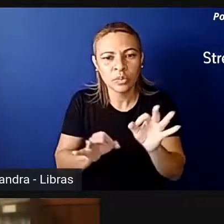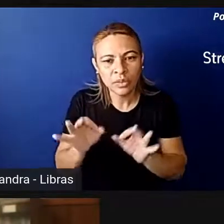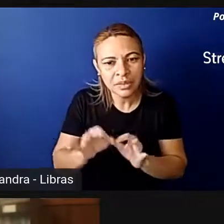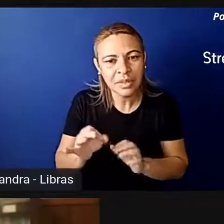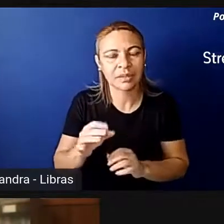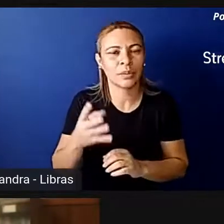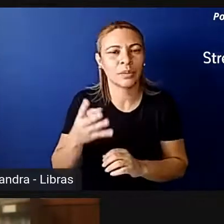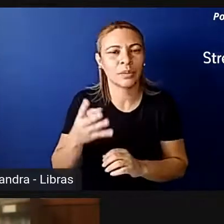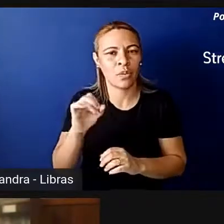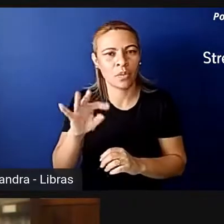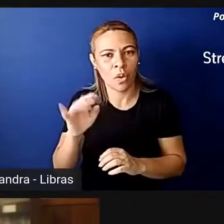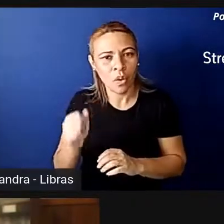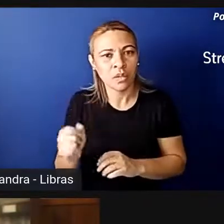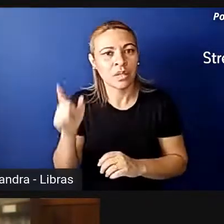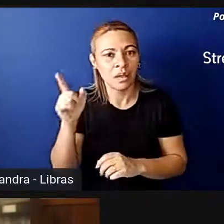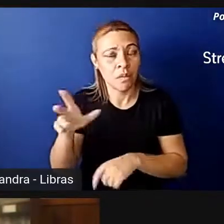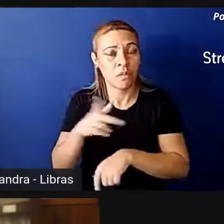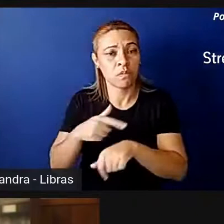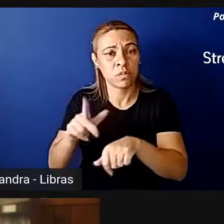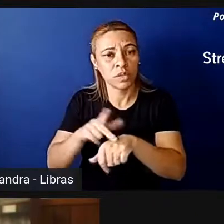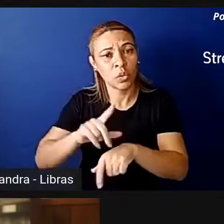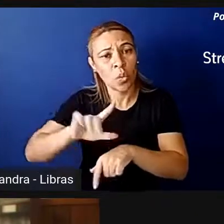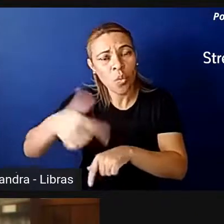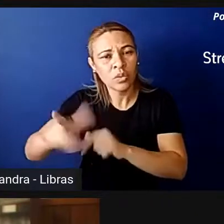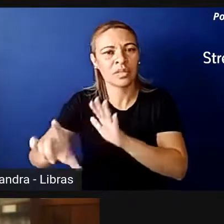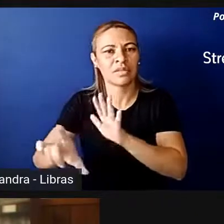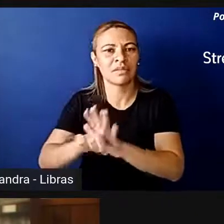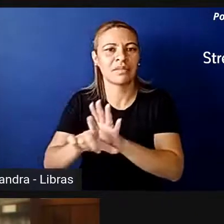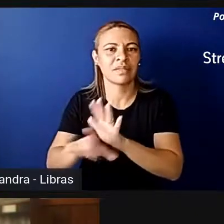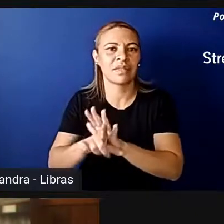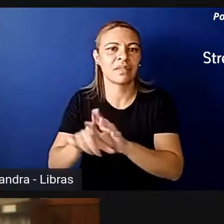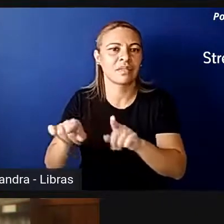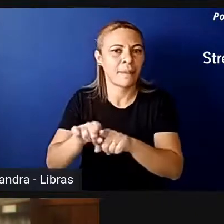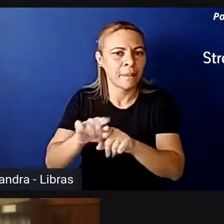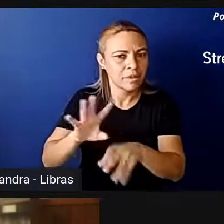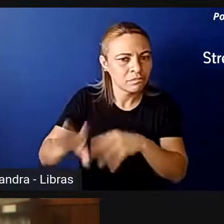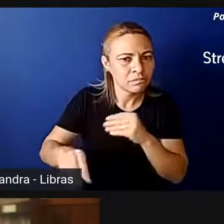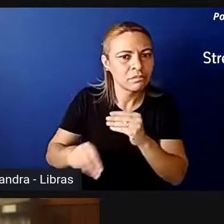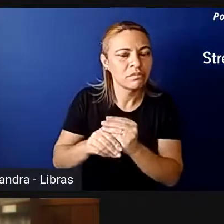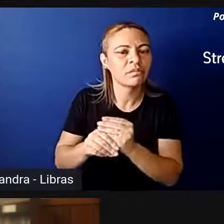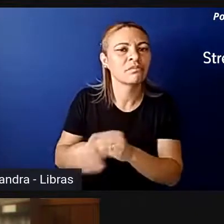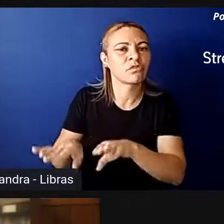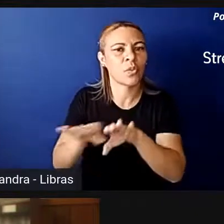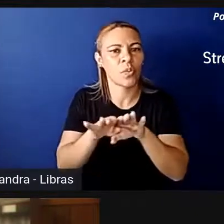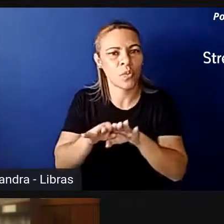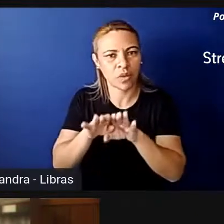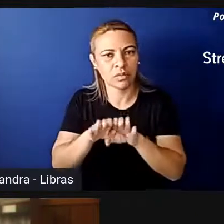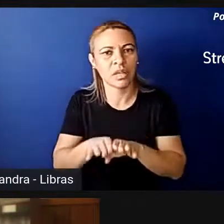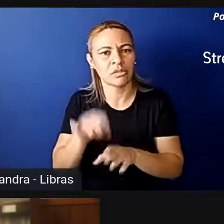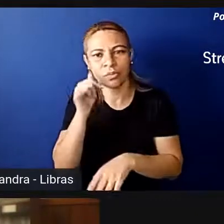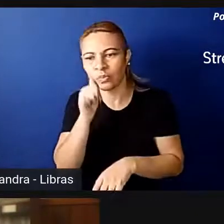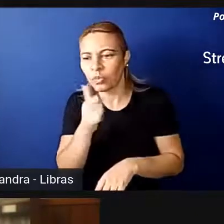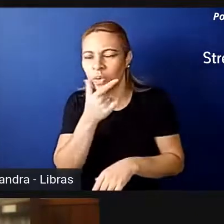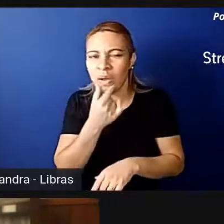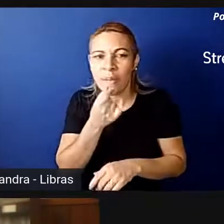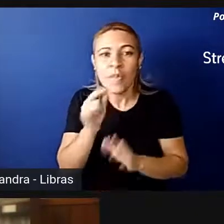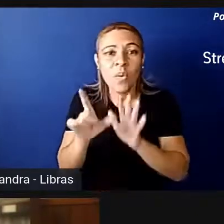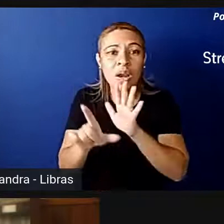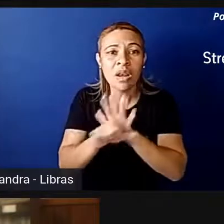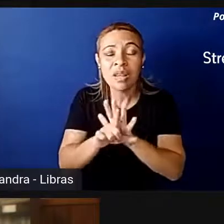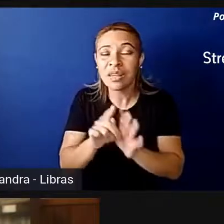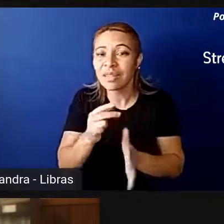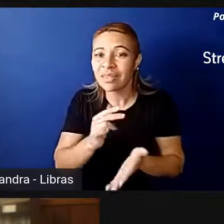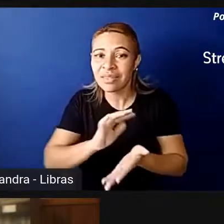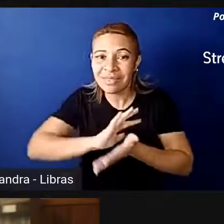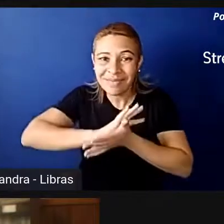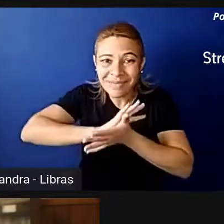implementou outras leis, outras medidas de igualdade de gênero, implementou uma lei de não discriminação e paridade